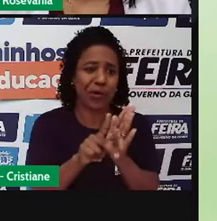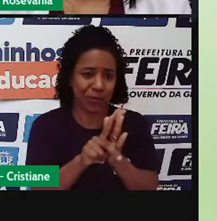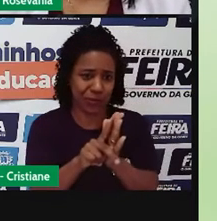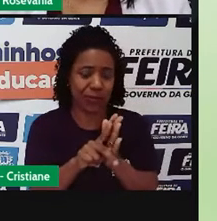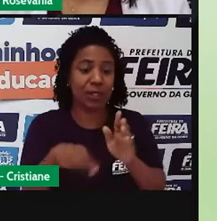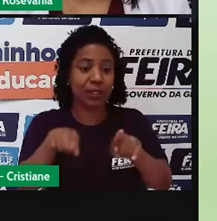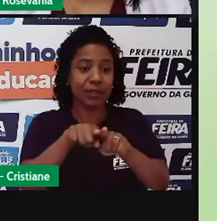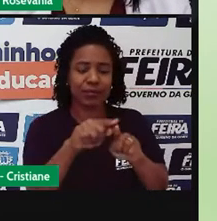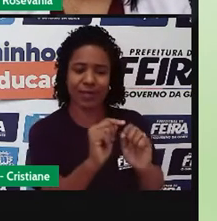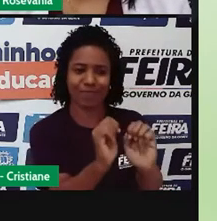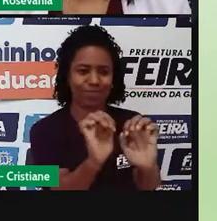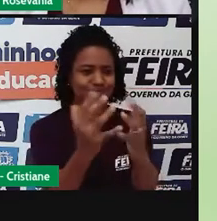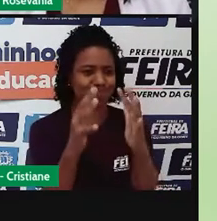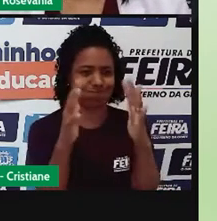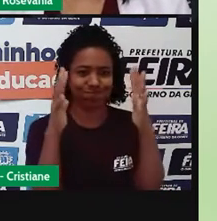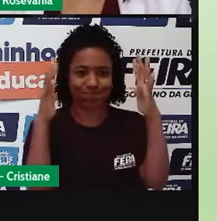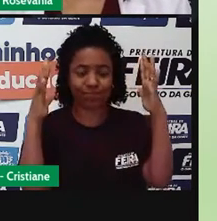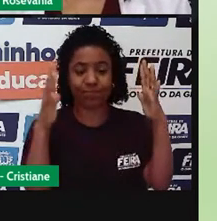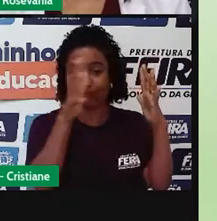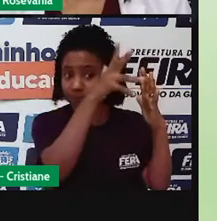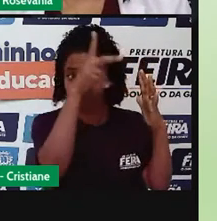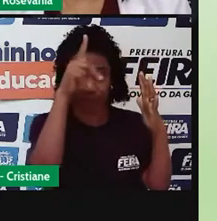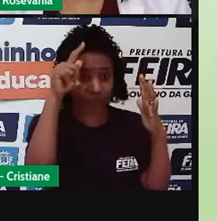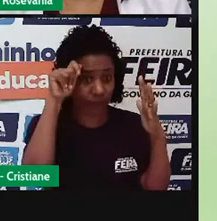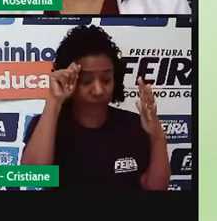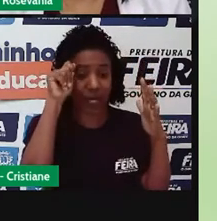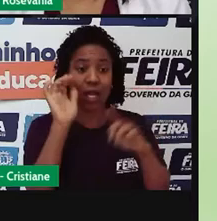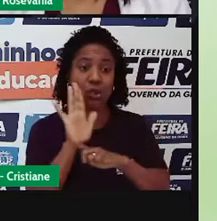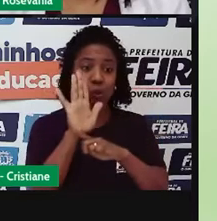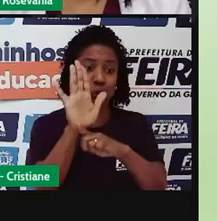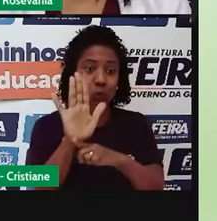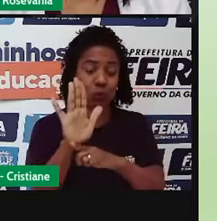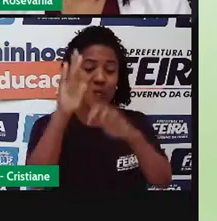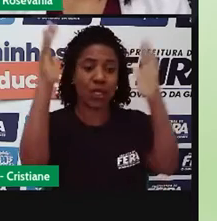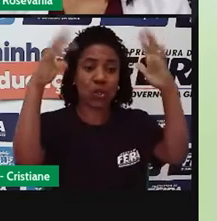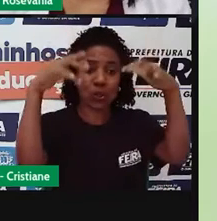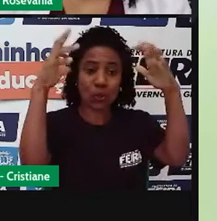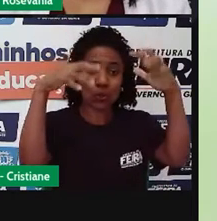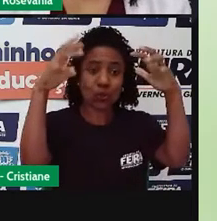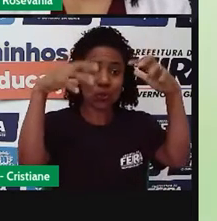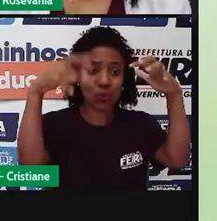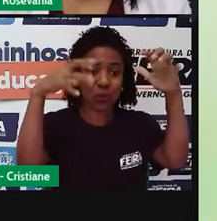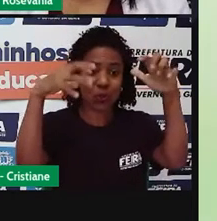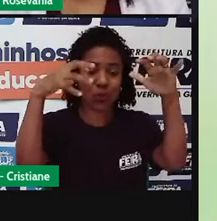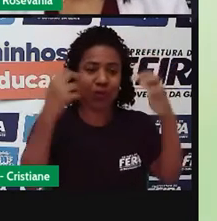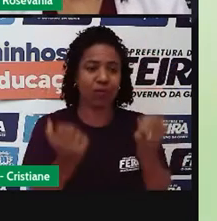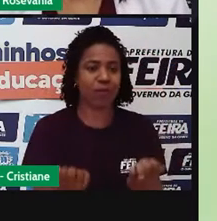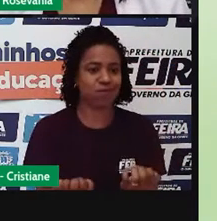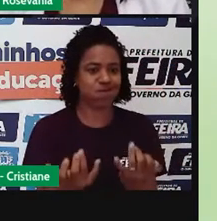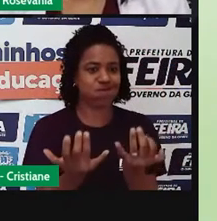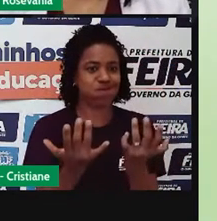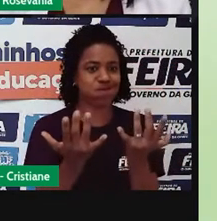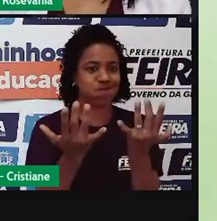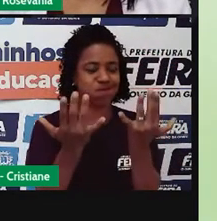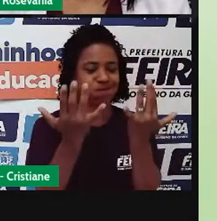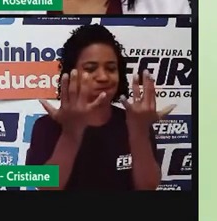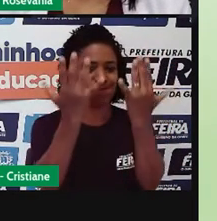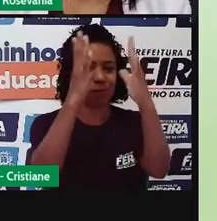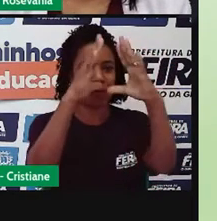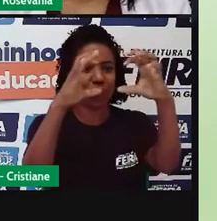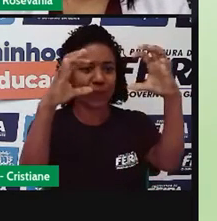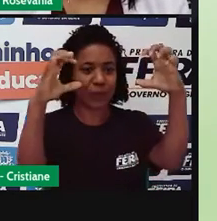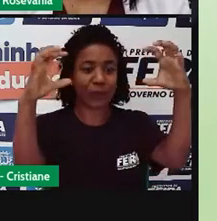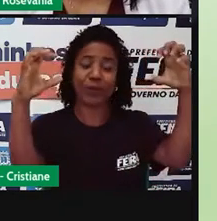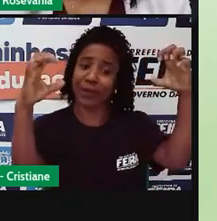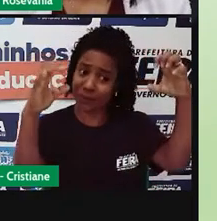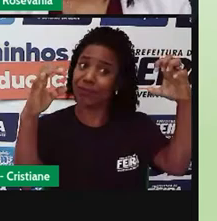isso já vai dificultar, vai faltar água, vai ter todo esse problema aí, vai ter racionamento, aí também interfere na produção de energia, e